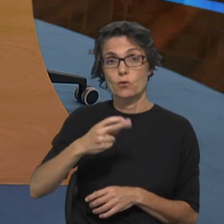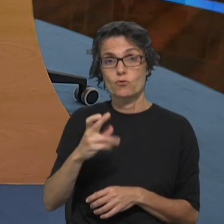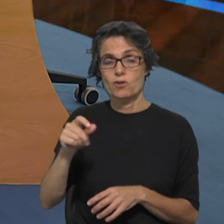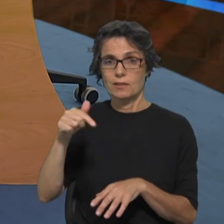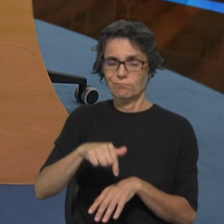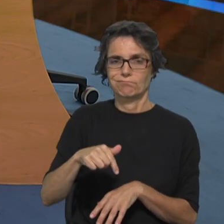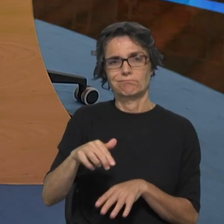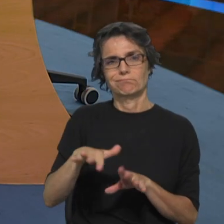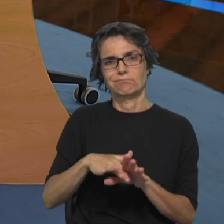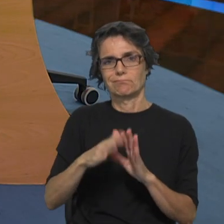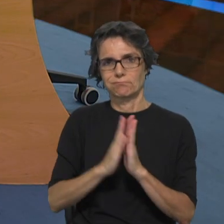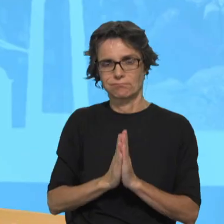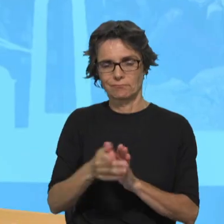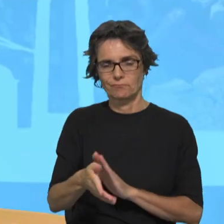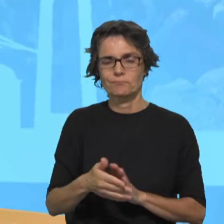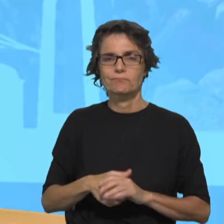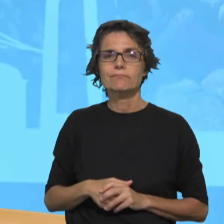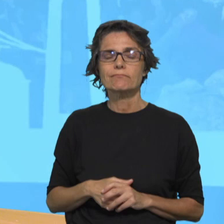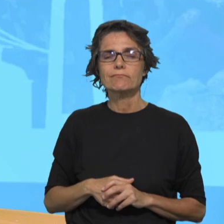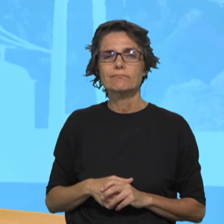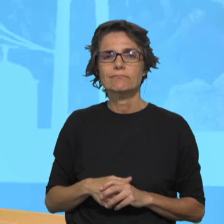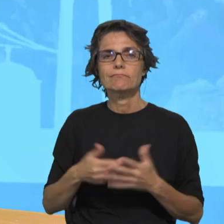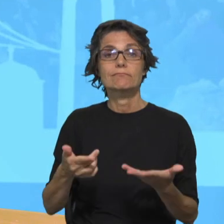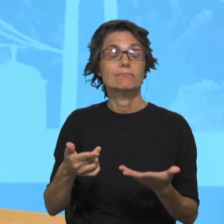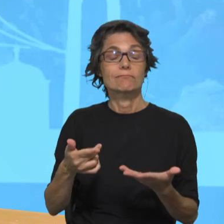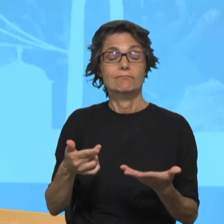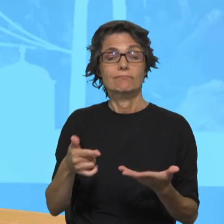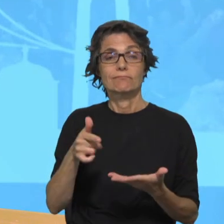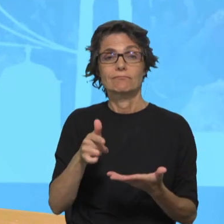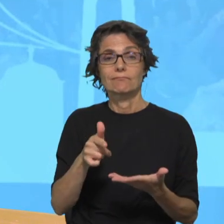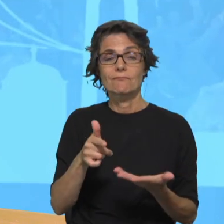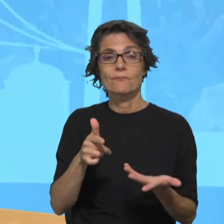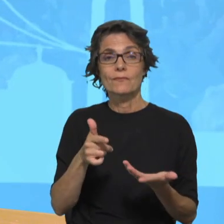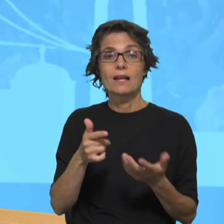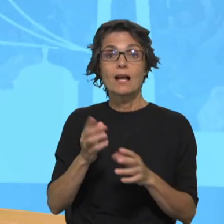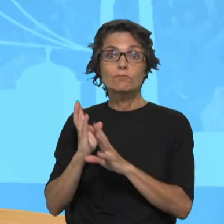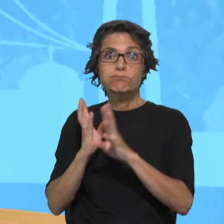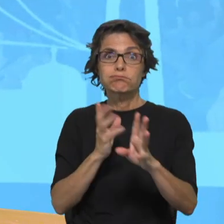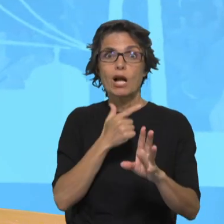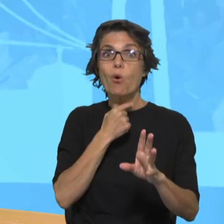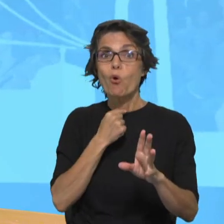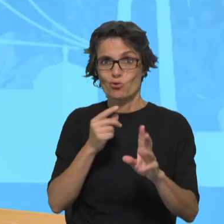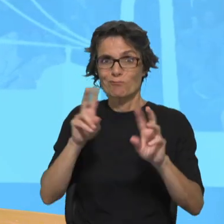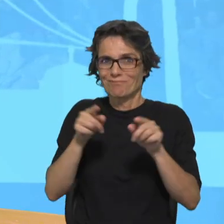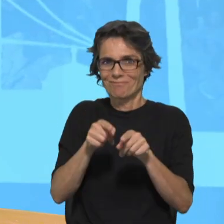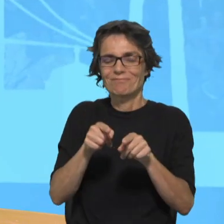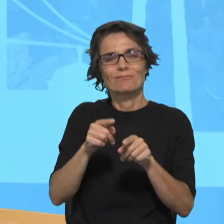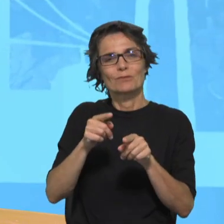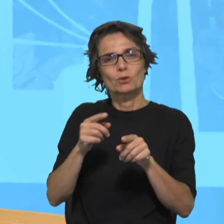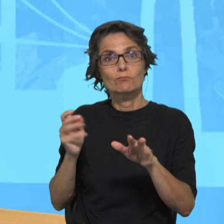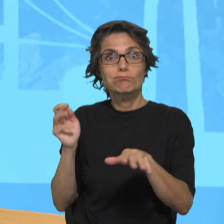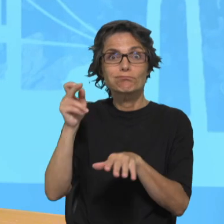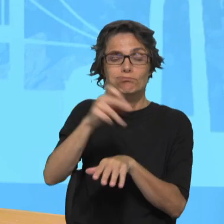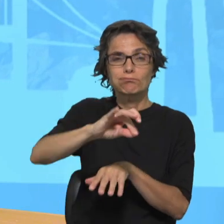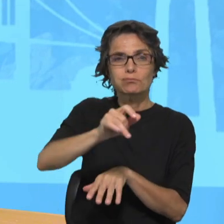vez mais entre nós. Aí está aquela que, como é também conhecida, a peregrinação de agosto ao Santuário de Fátima, a peregrinação